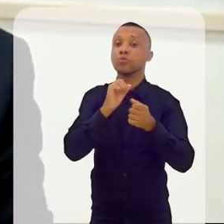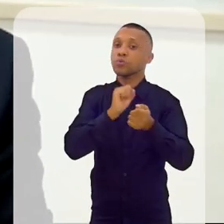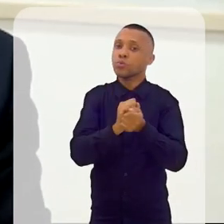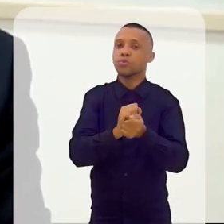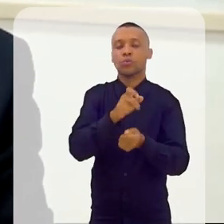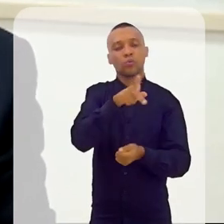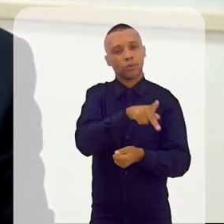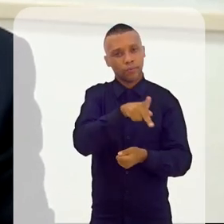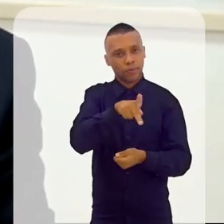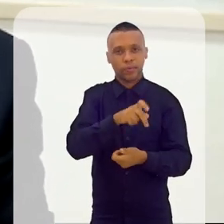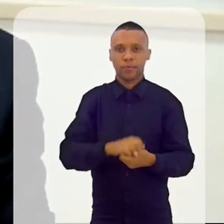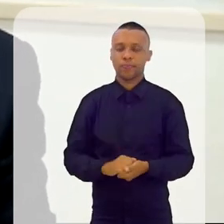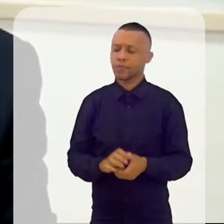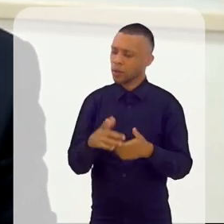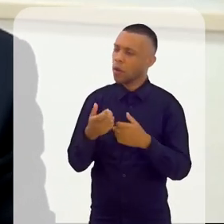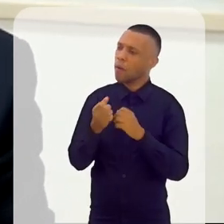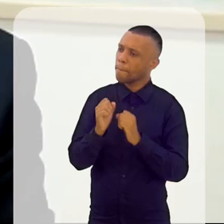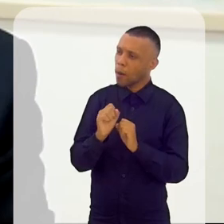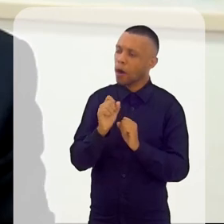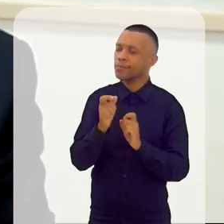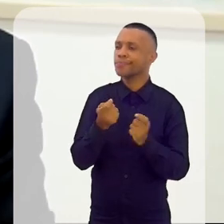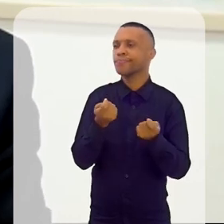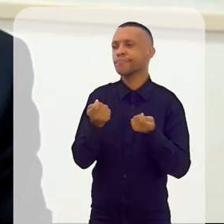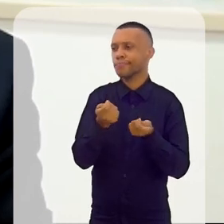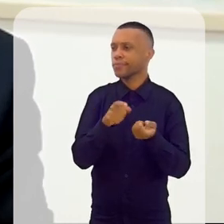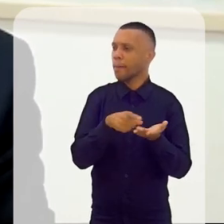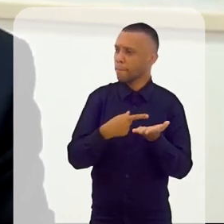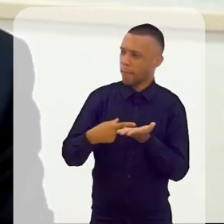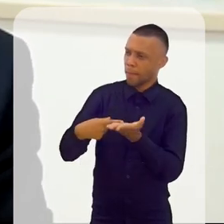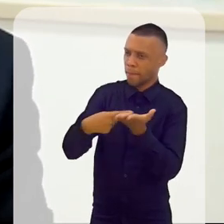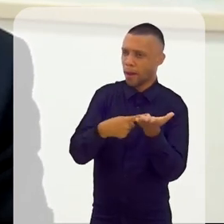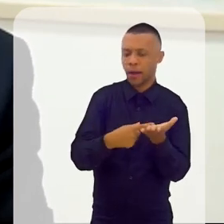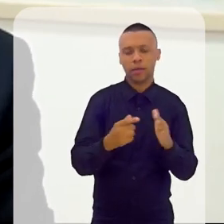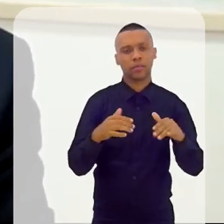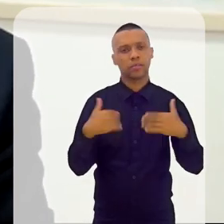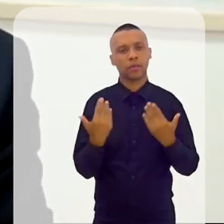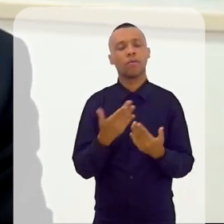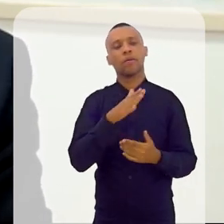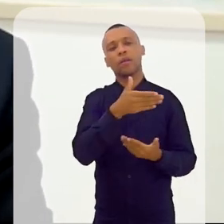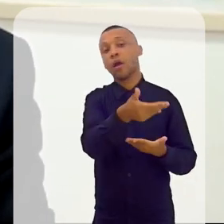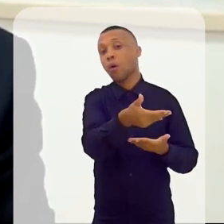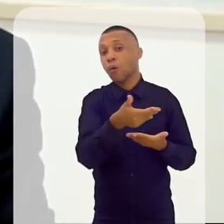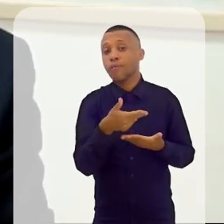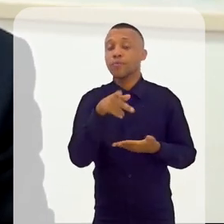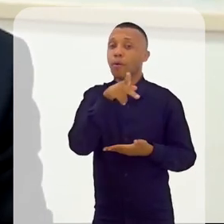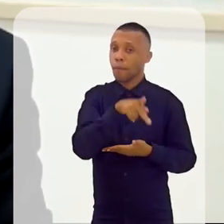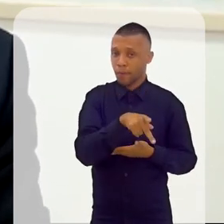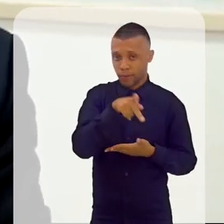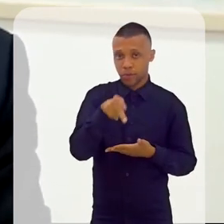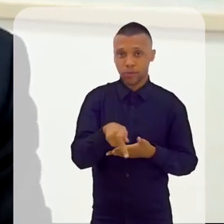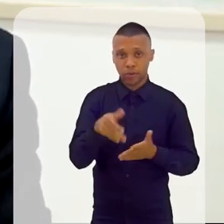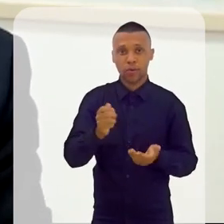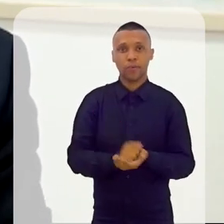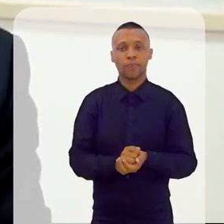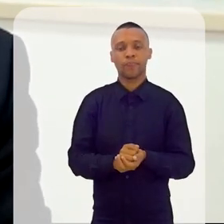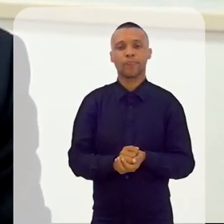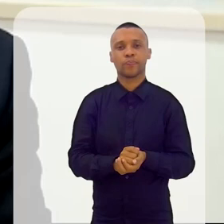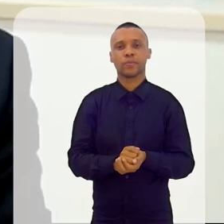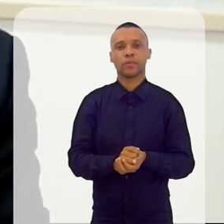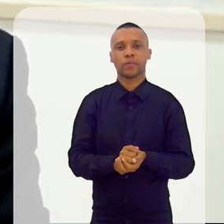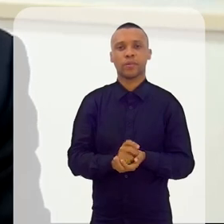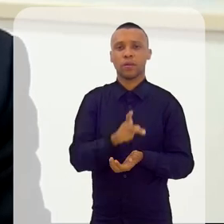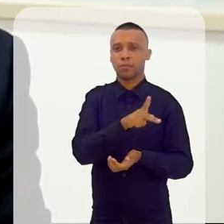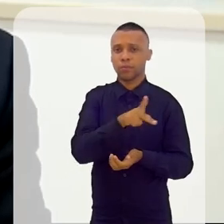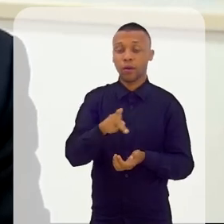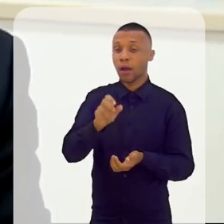professor? Aí ele, não, eu posso intermediar isso aí. Bom, enfim, ele trouxe o professor, o professor é mestre,